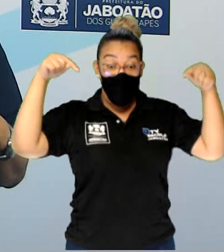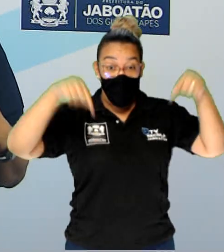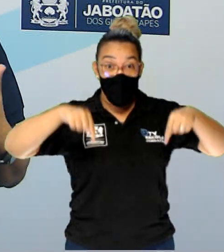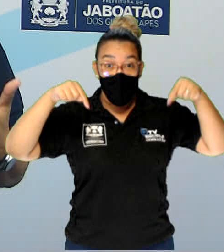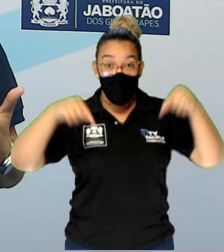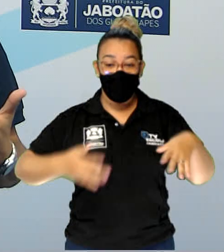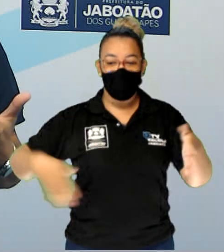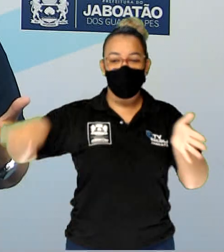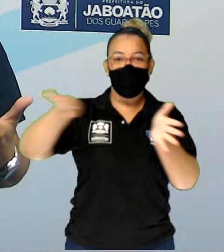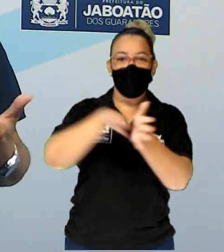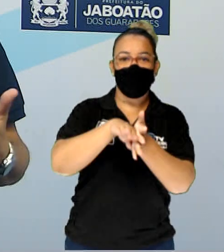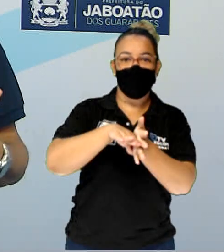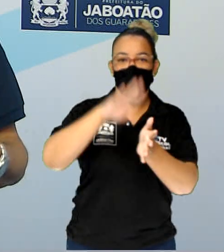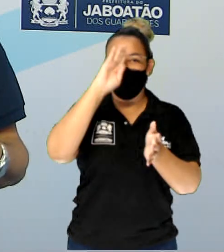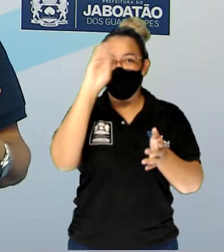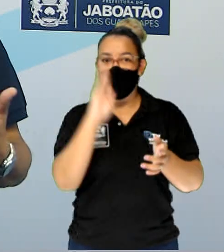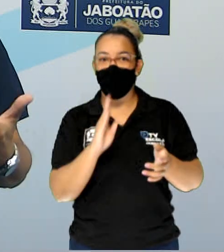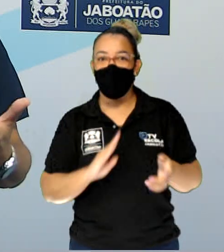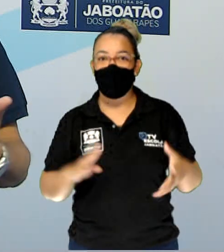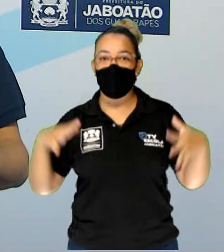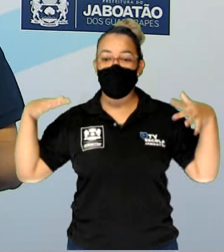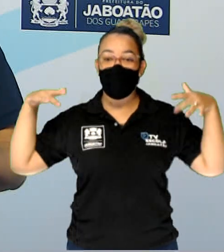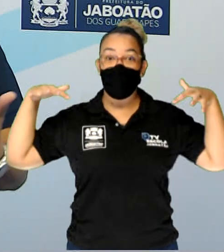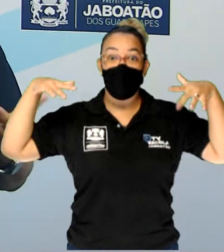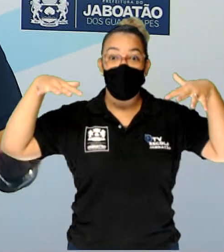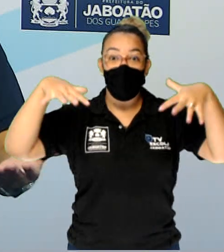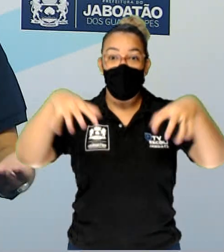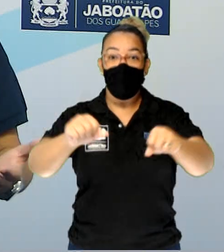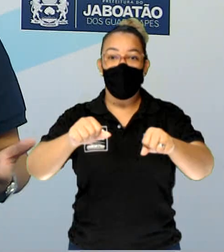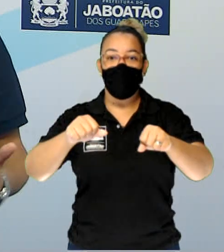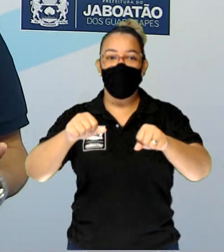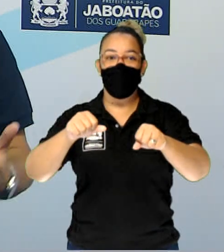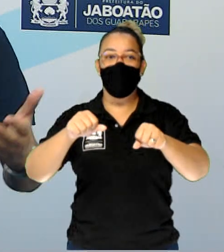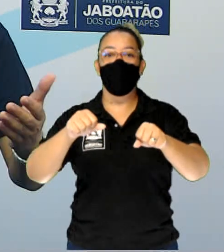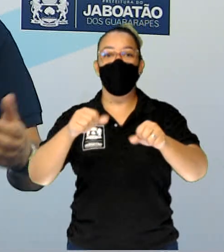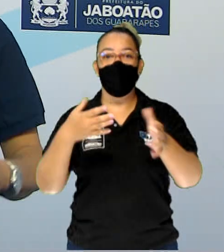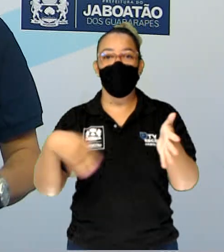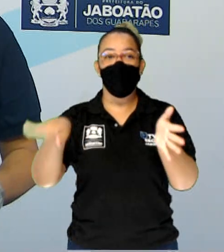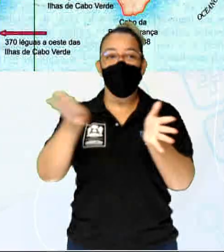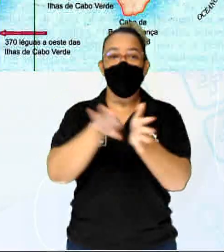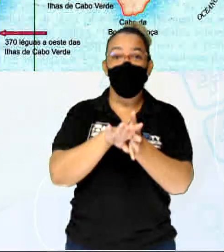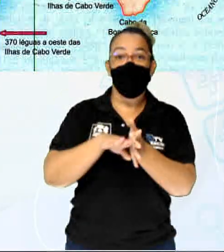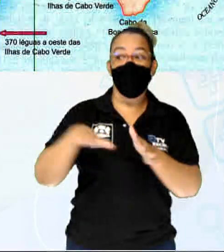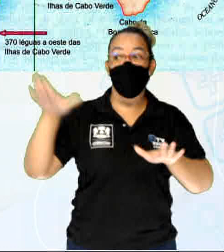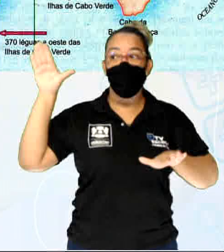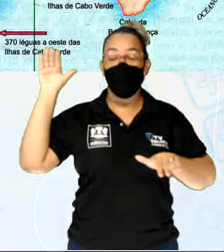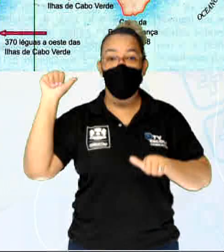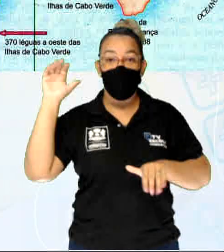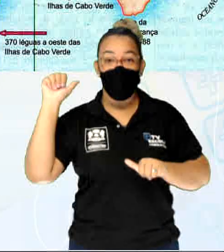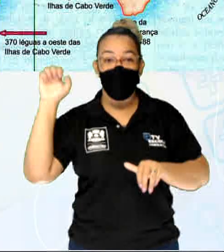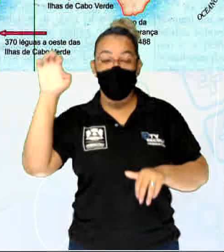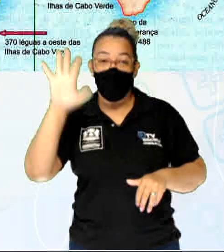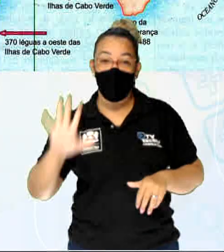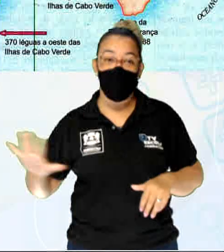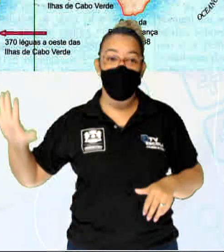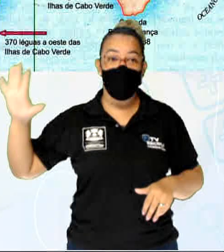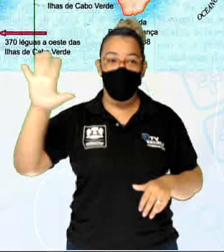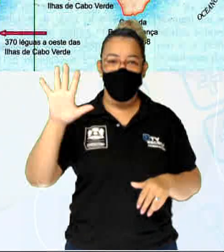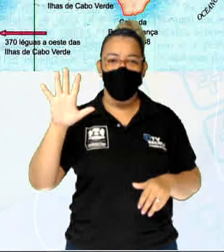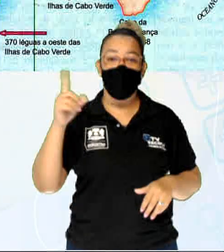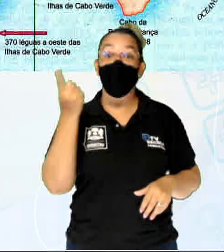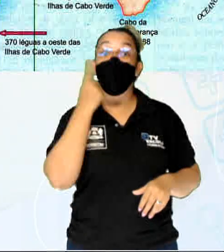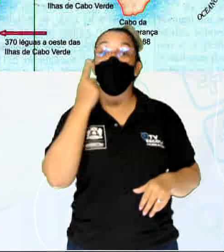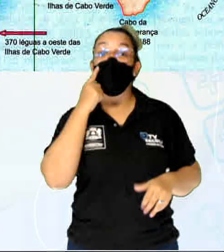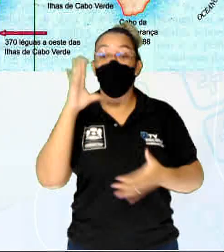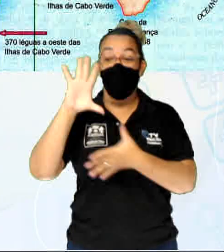E, lógico, que vão sofrer a influência da chegada do europeu. Então, no próximo slide, eu trago uma imagem